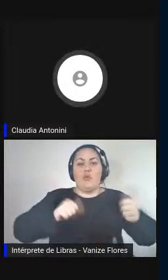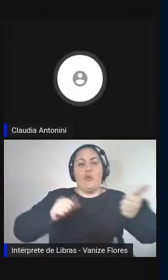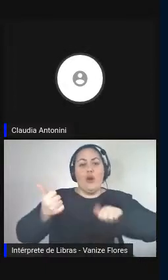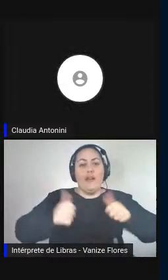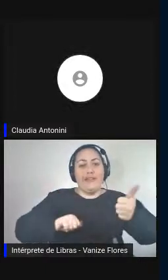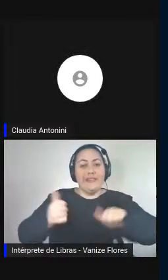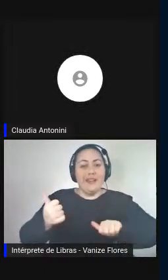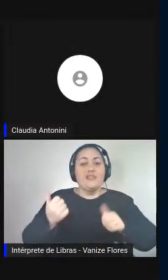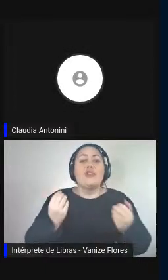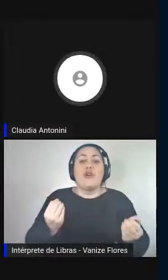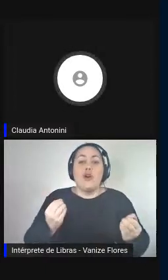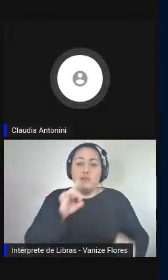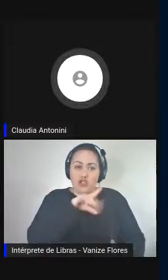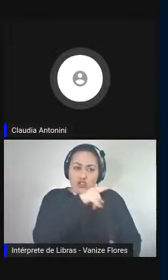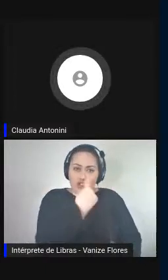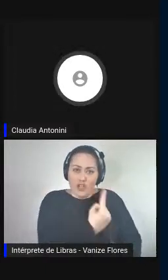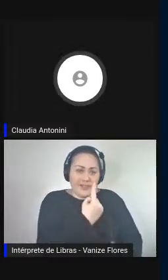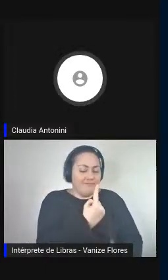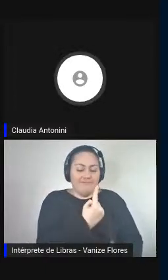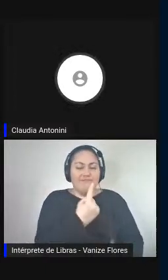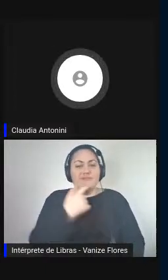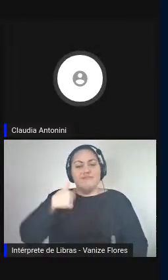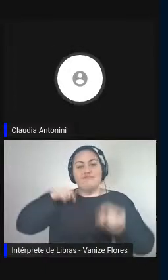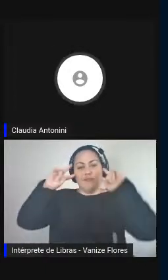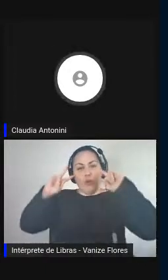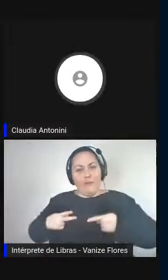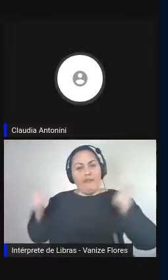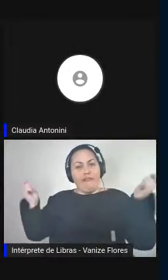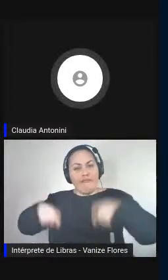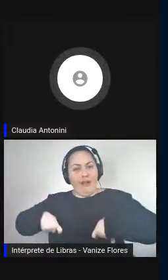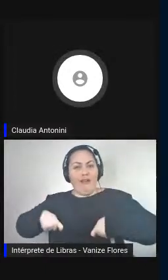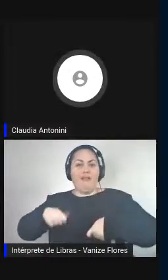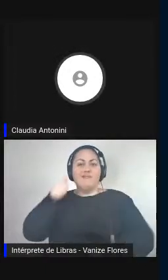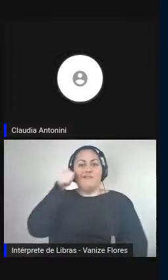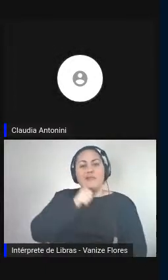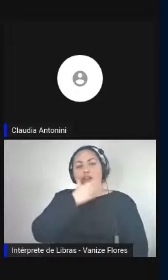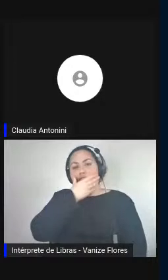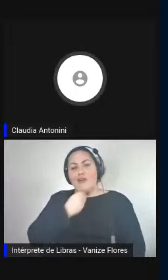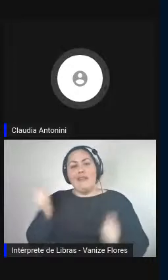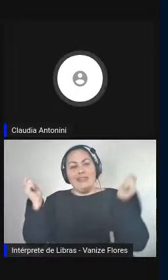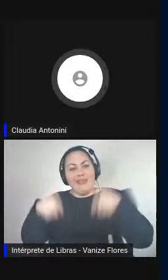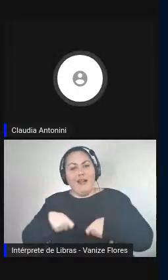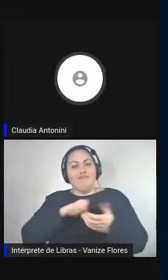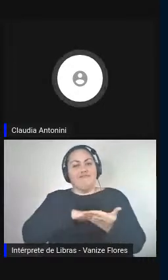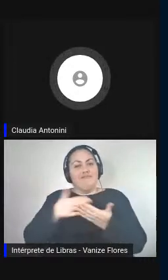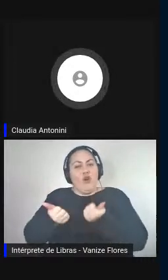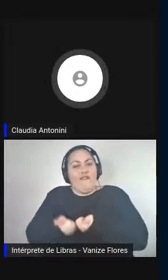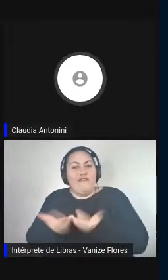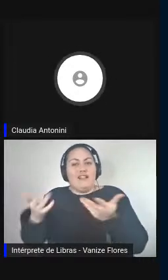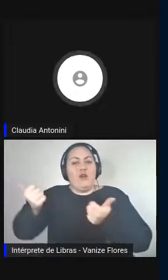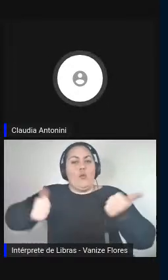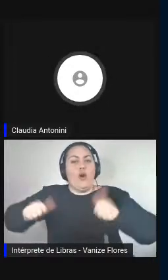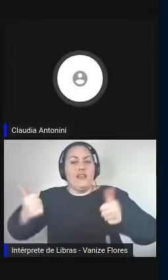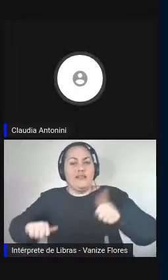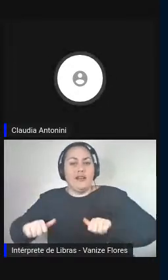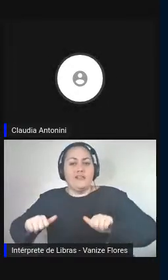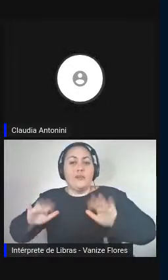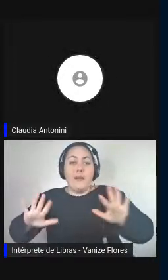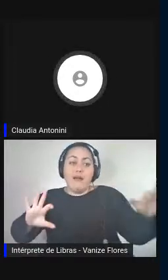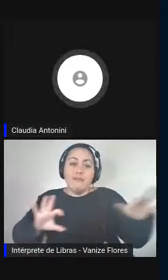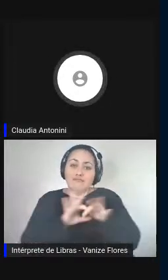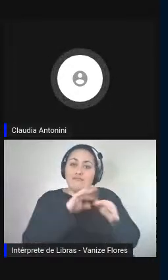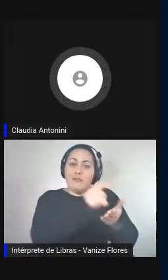oferecer, só homens e mulheres conseguem oferecer, porém, ainda é importante